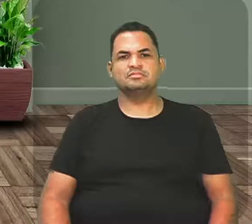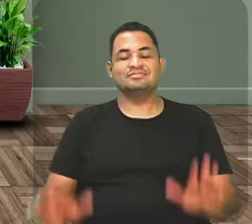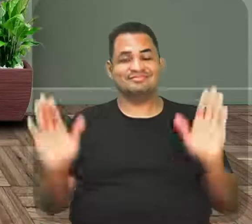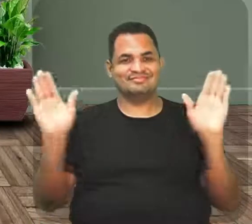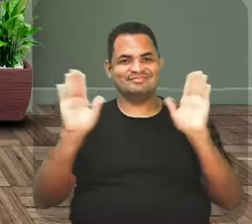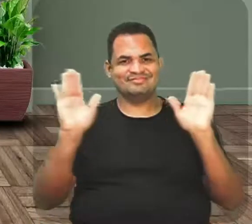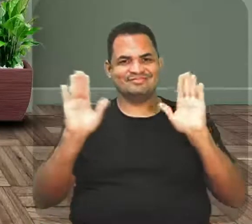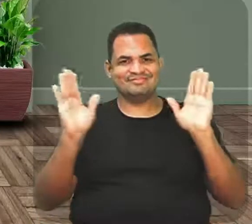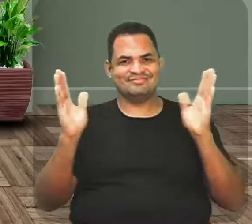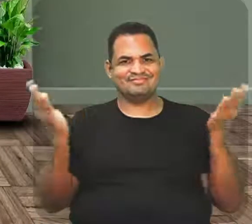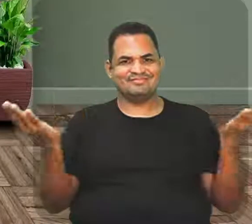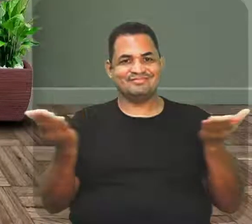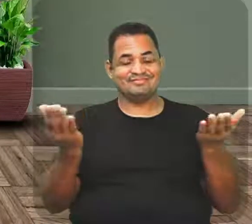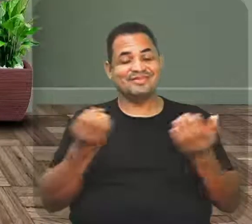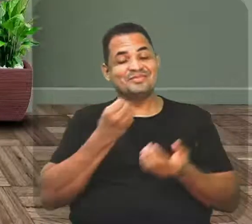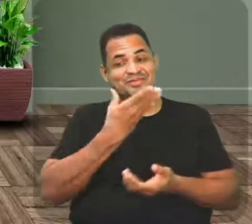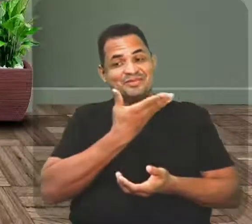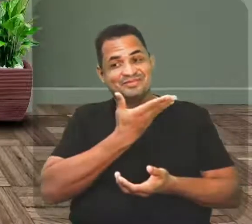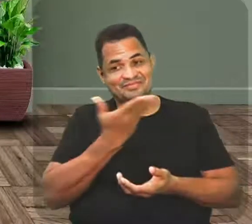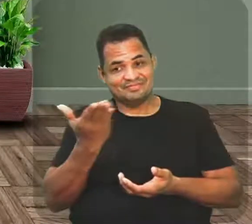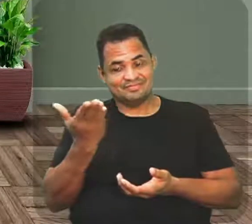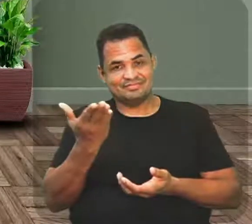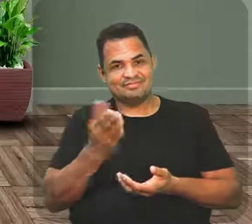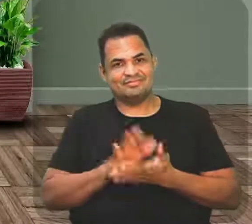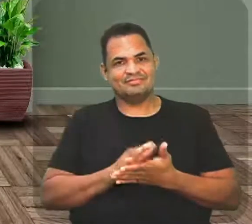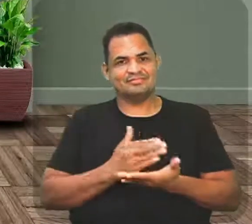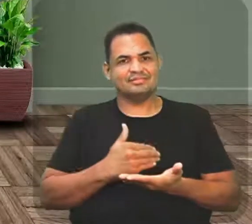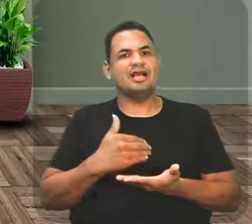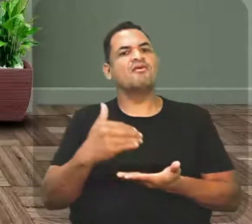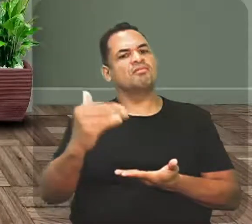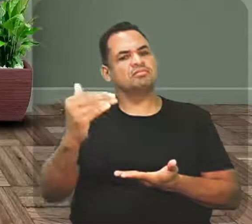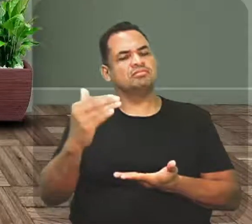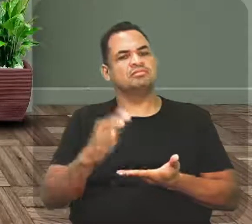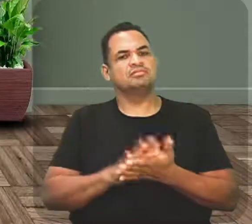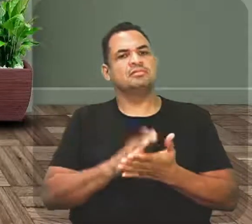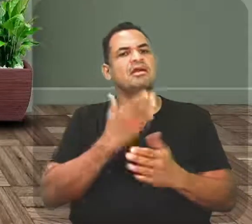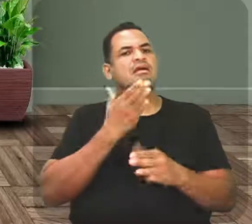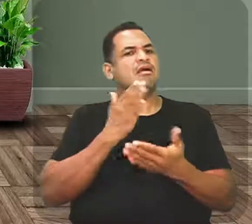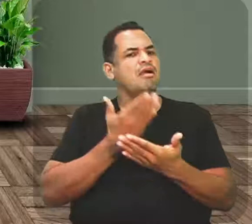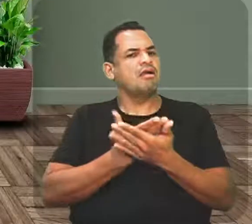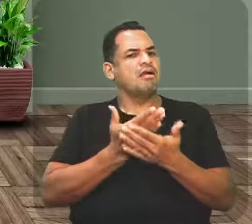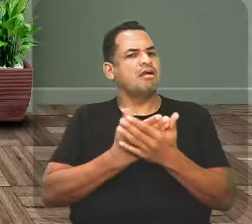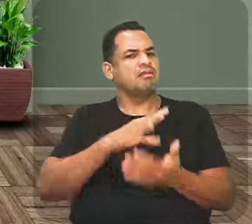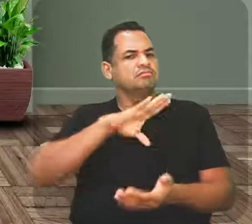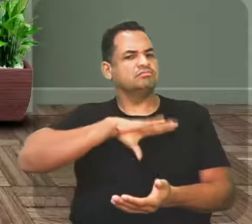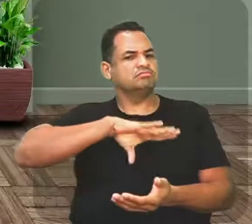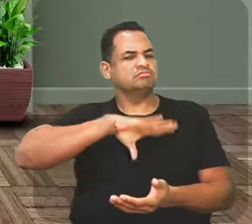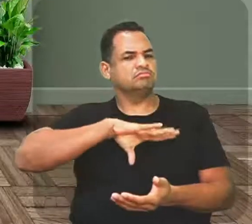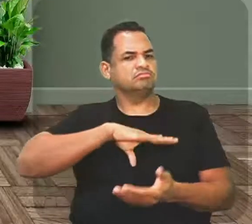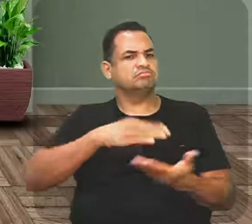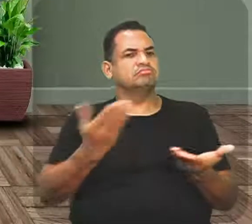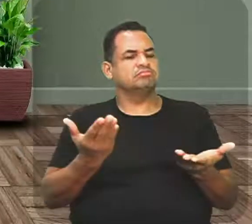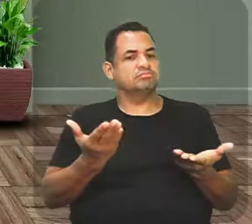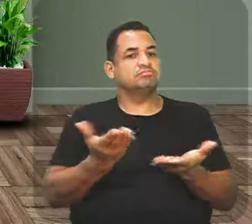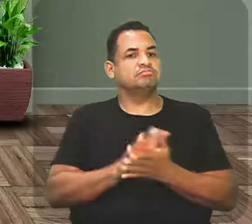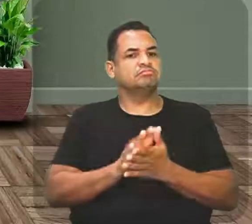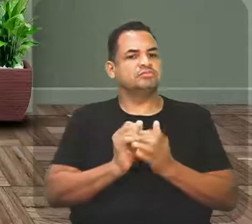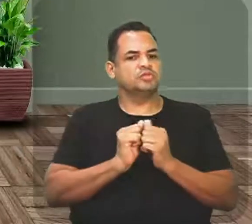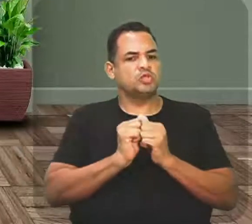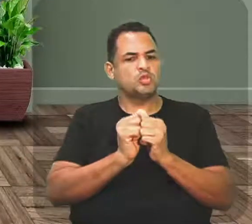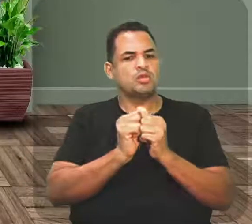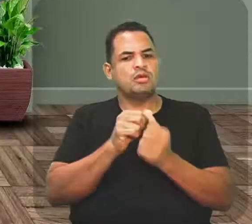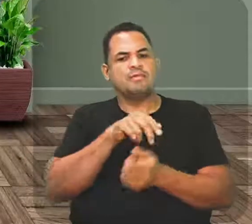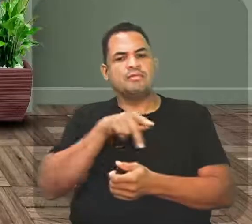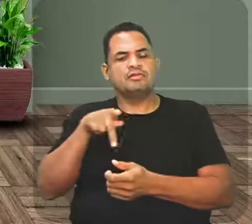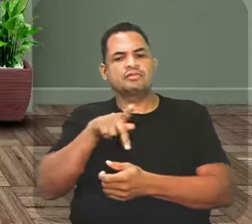Olá, tudo bem? Vamos lá, vamos aí para mais uma aula de língua portuguesa, isso mesmo, comigo, professora